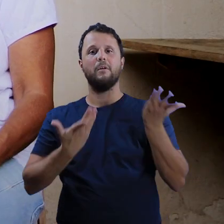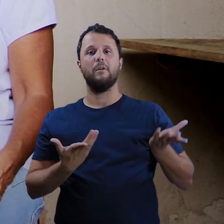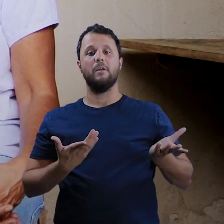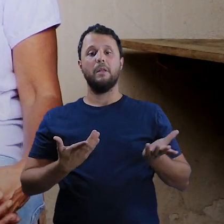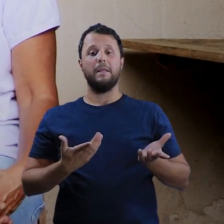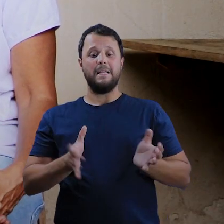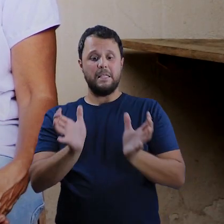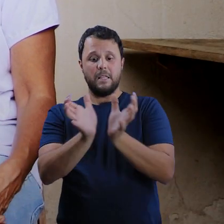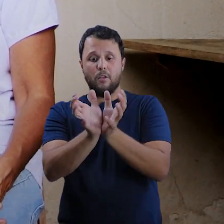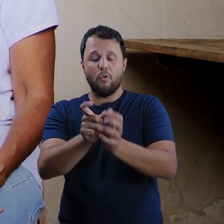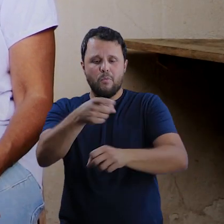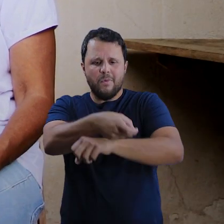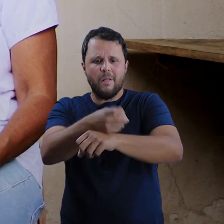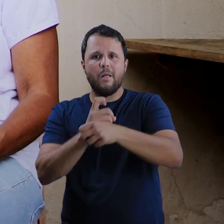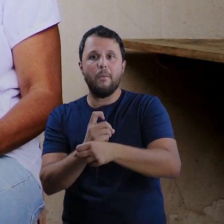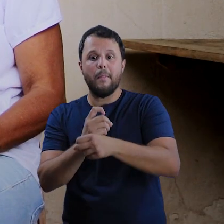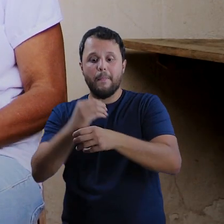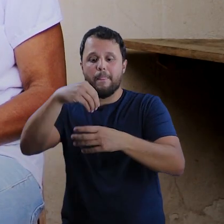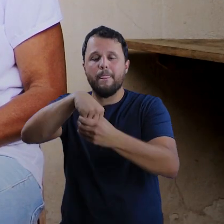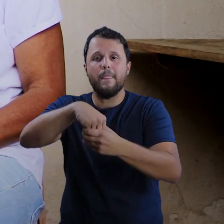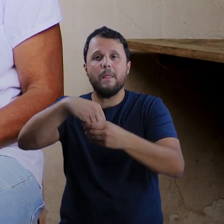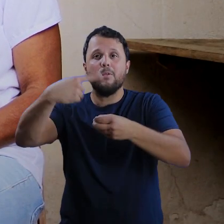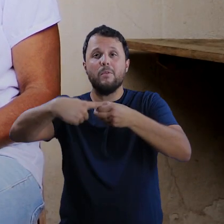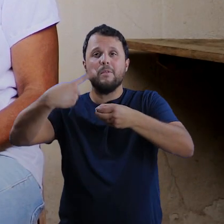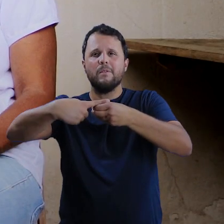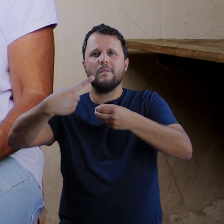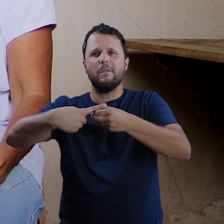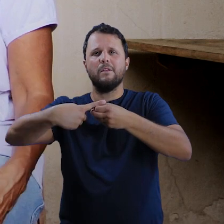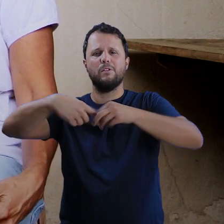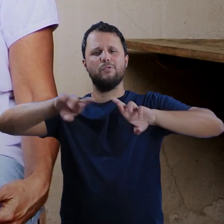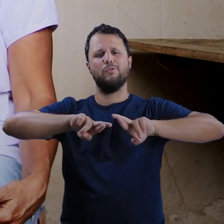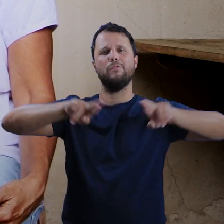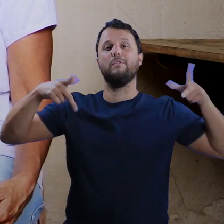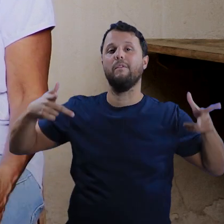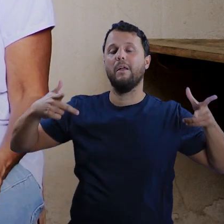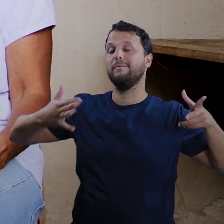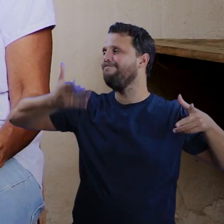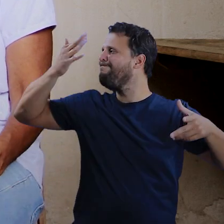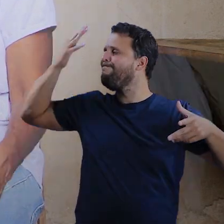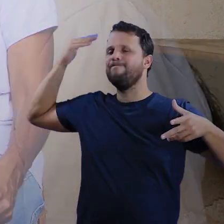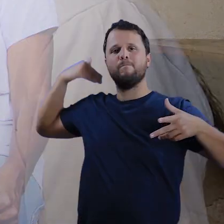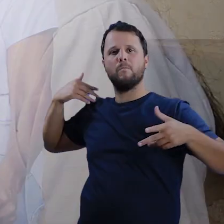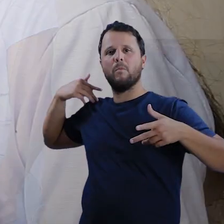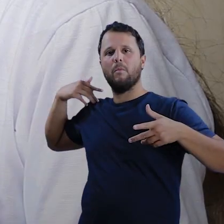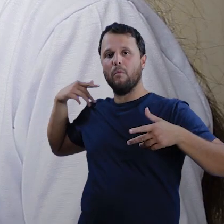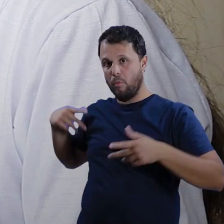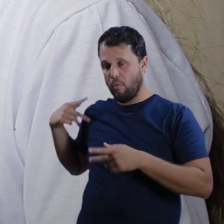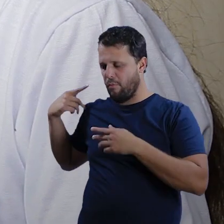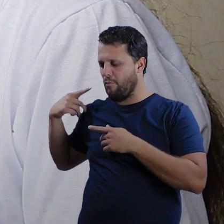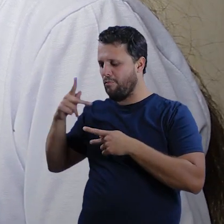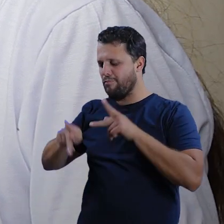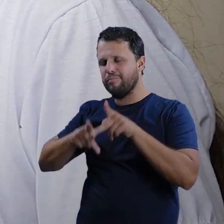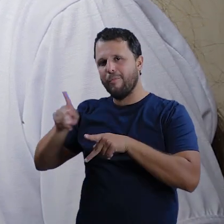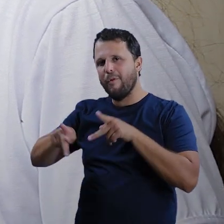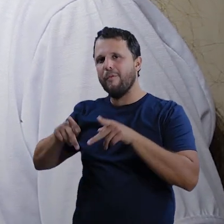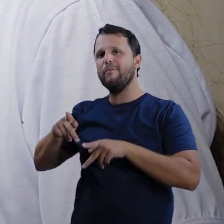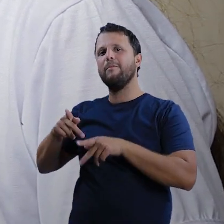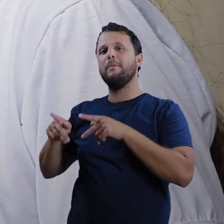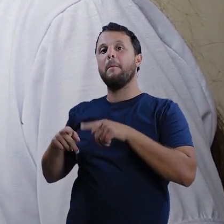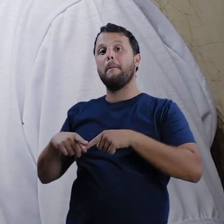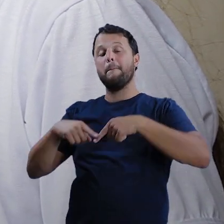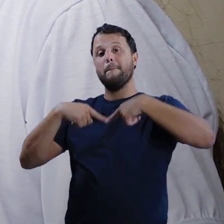em contexto urbano, difere-se dos nossos antepassados, porém,